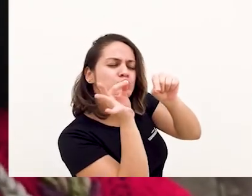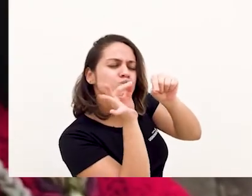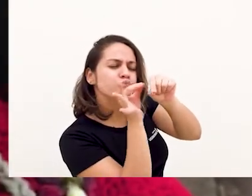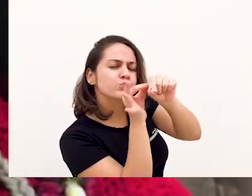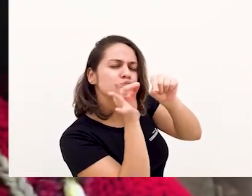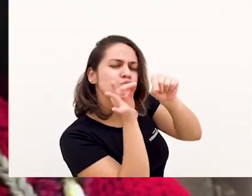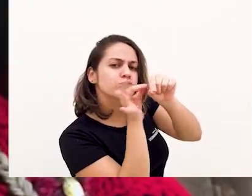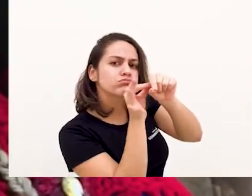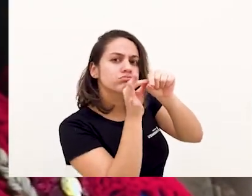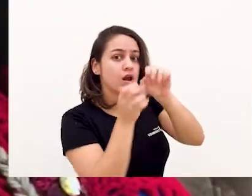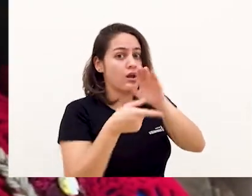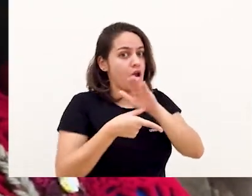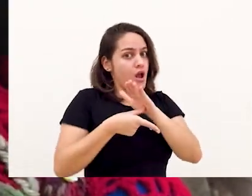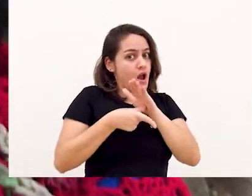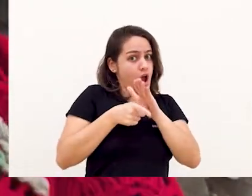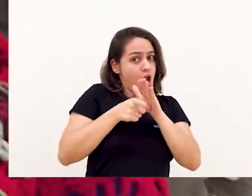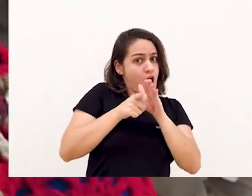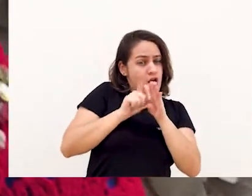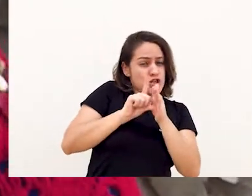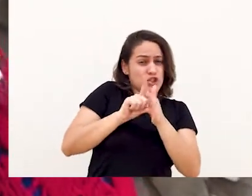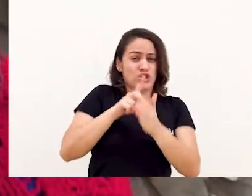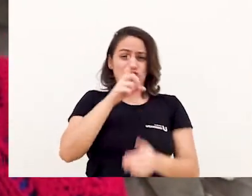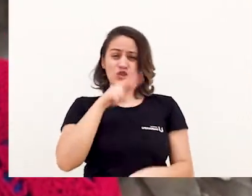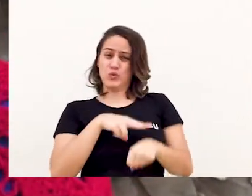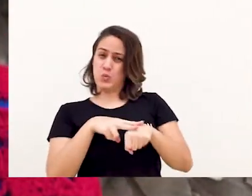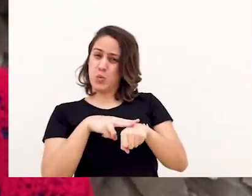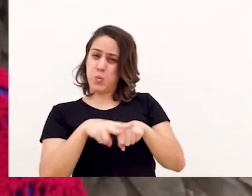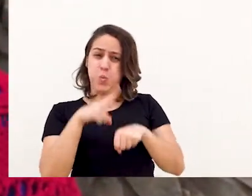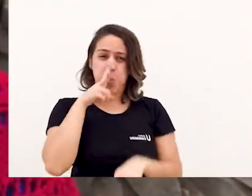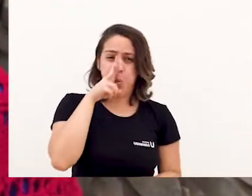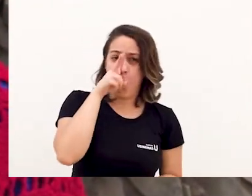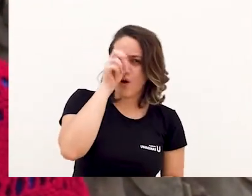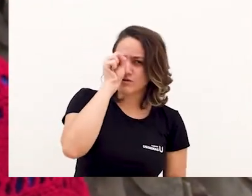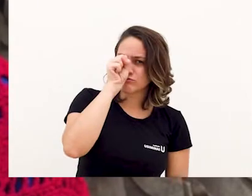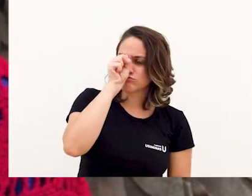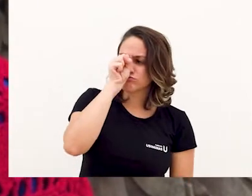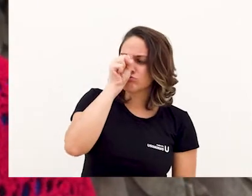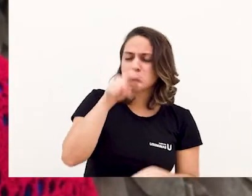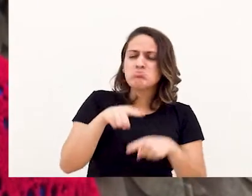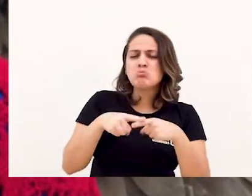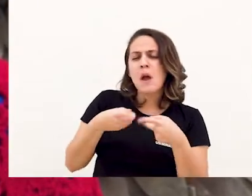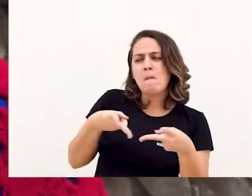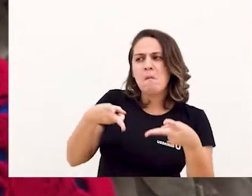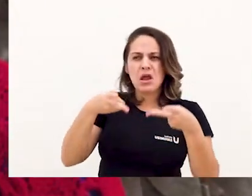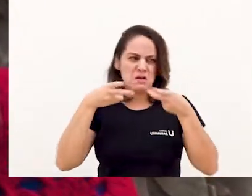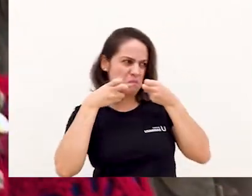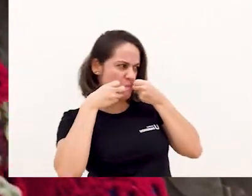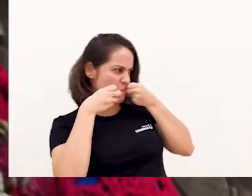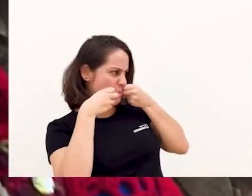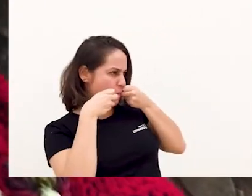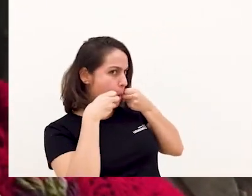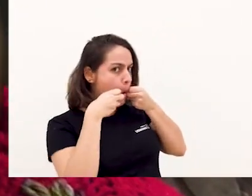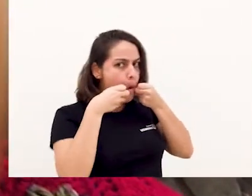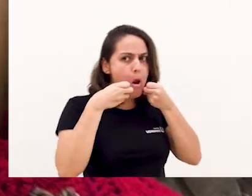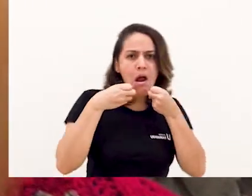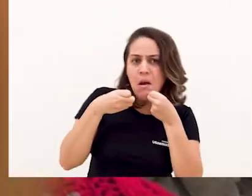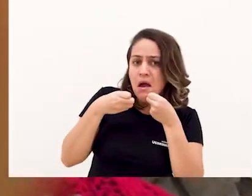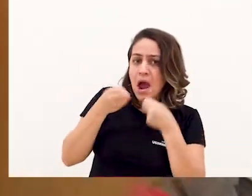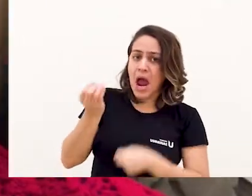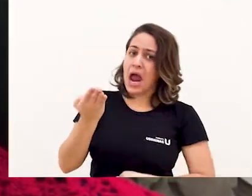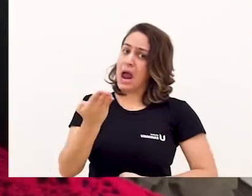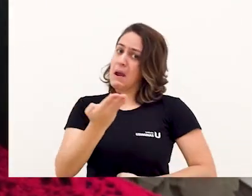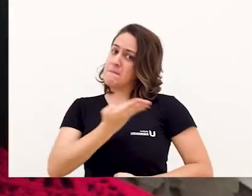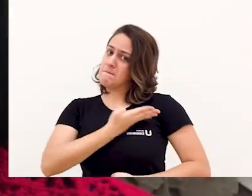Tão verde. Ela reparou que as suas amigas também estavam um pouco diferentes. Uma manchinha